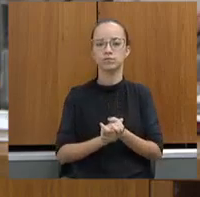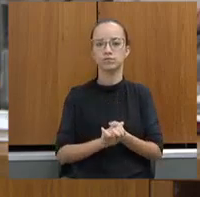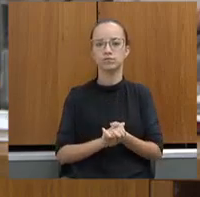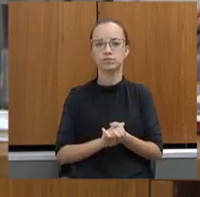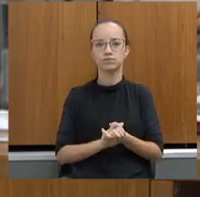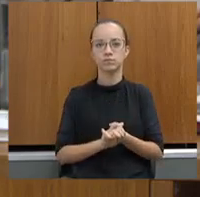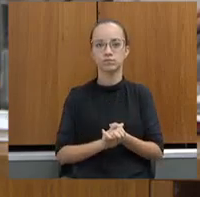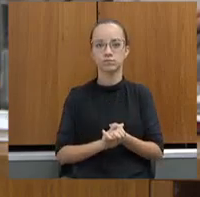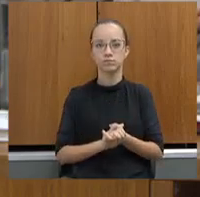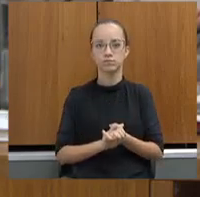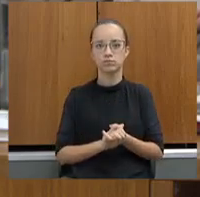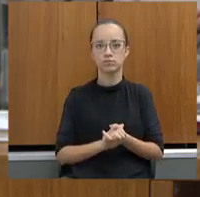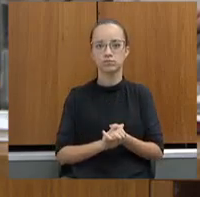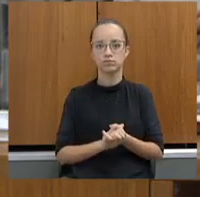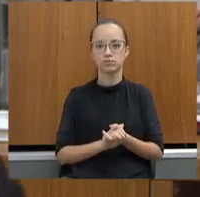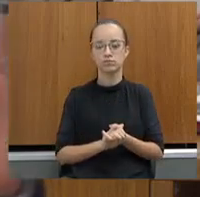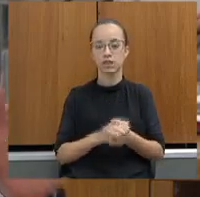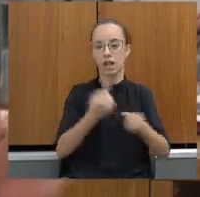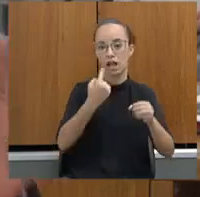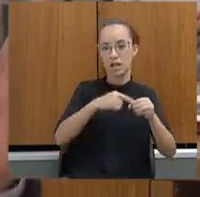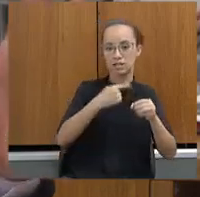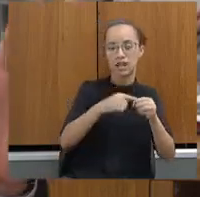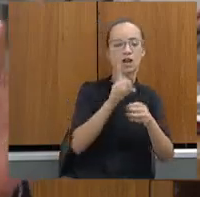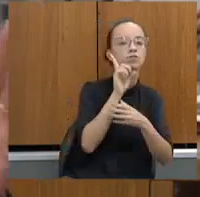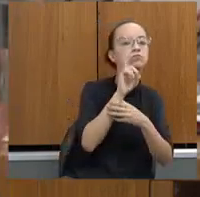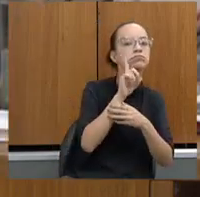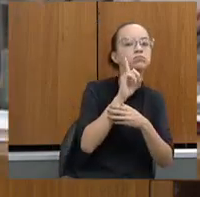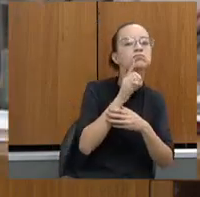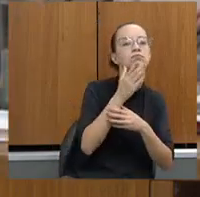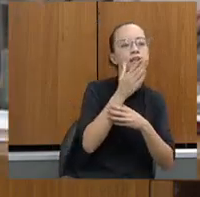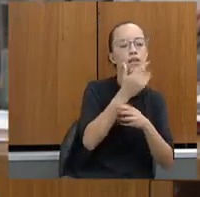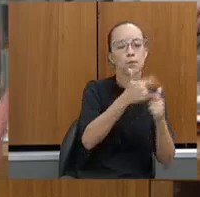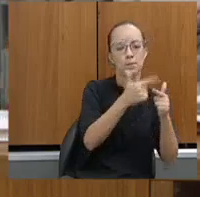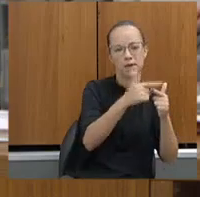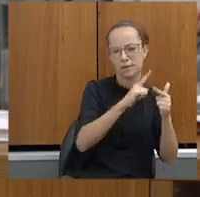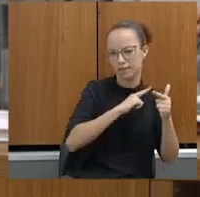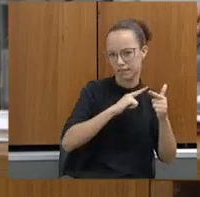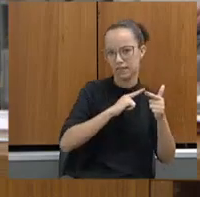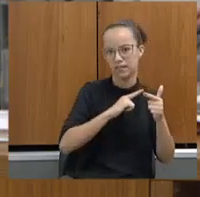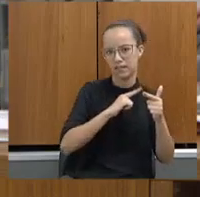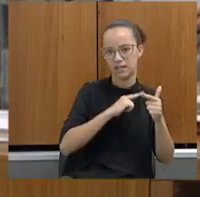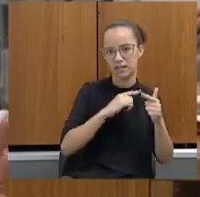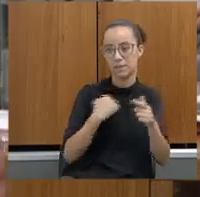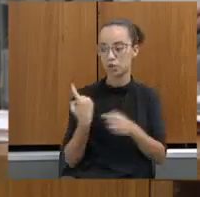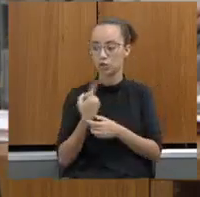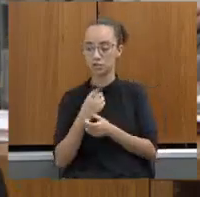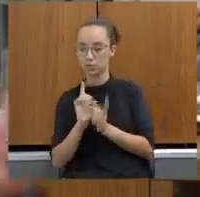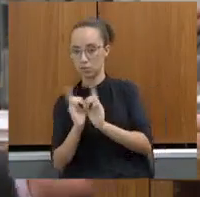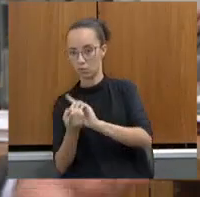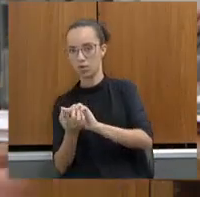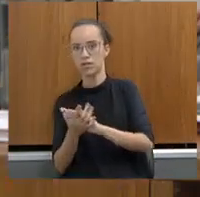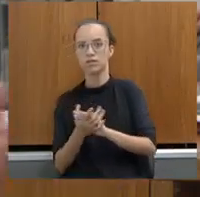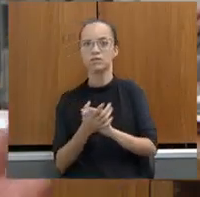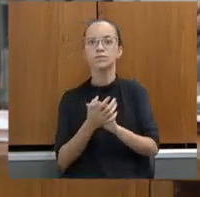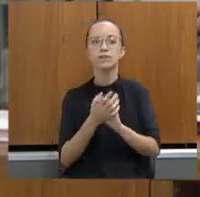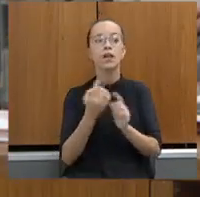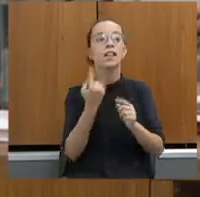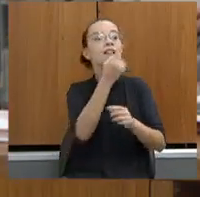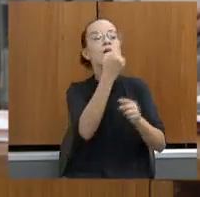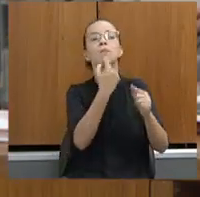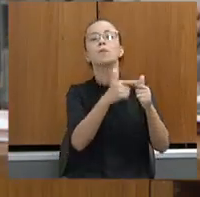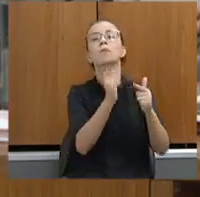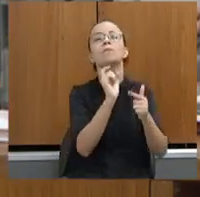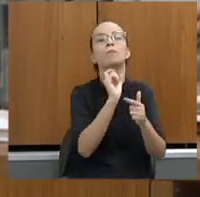ao contrário do que Nova York fez. Nova York está com problema também, está com muito problema, porque afrouxou,